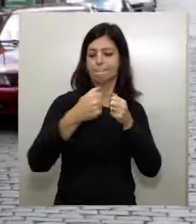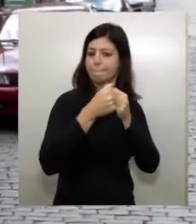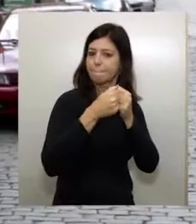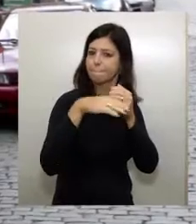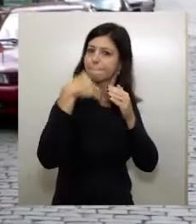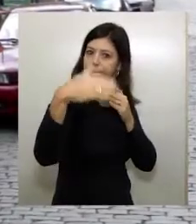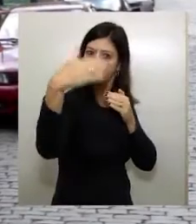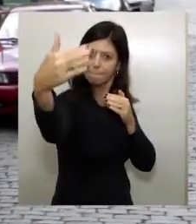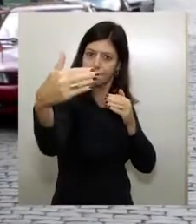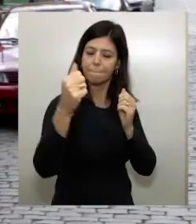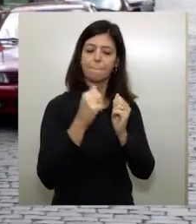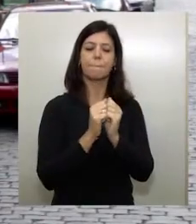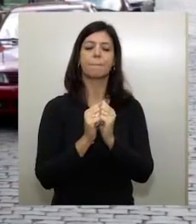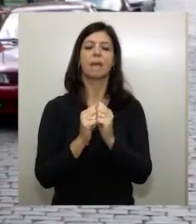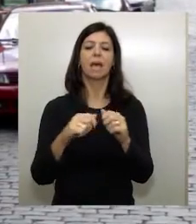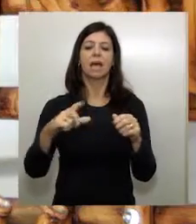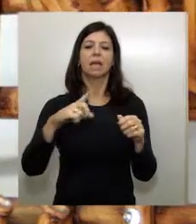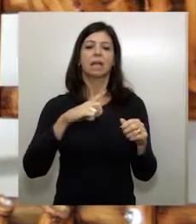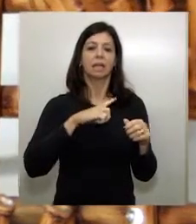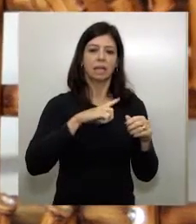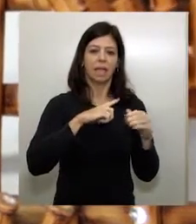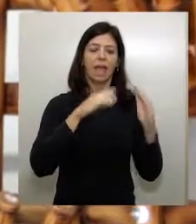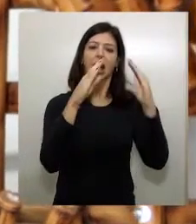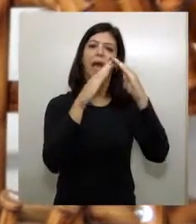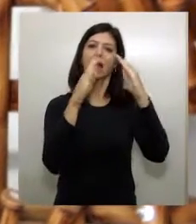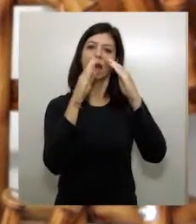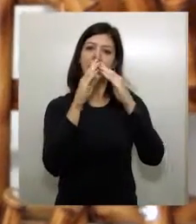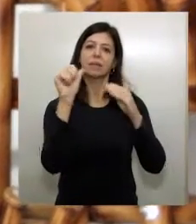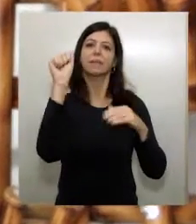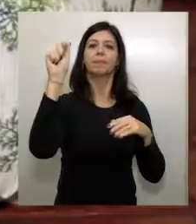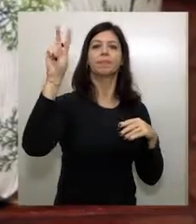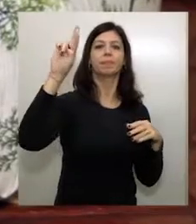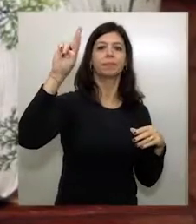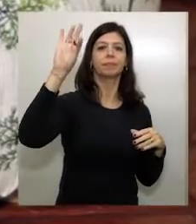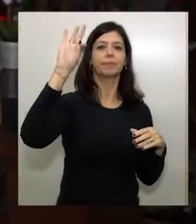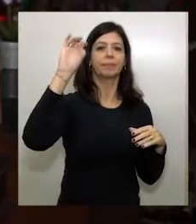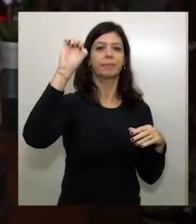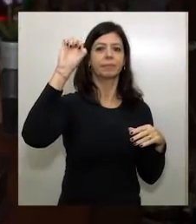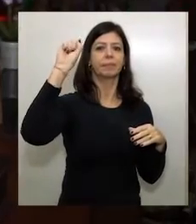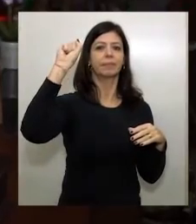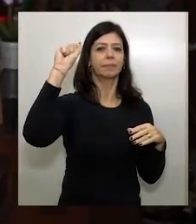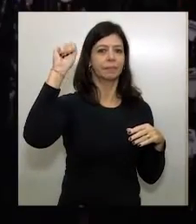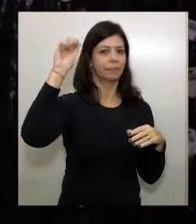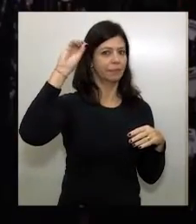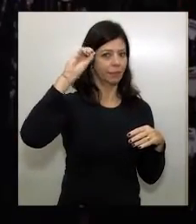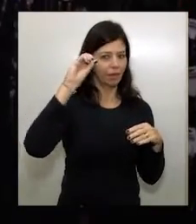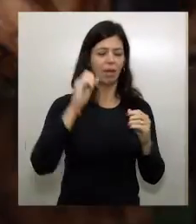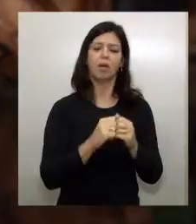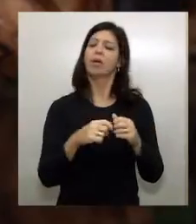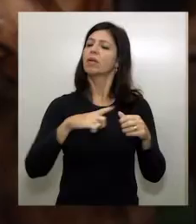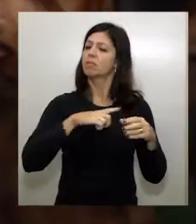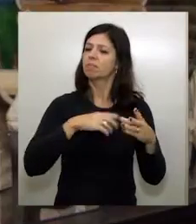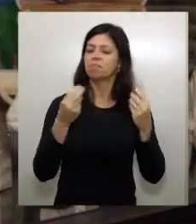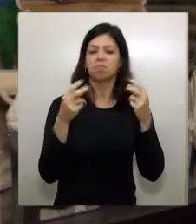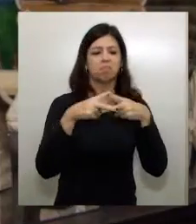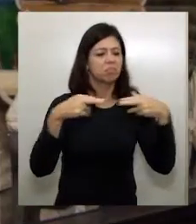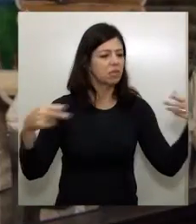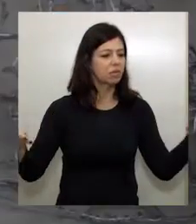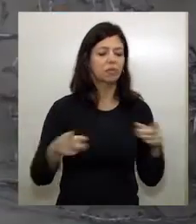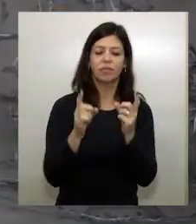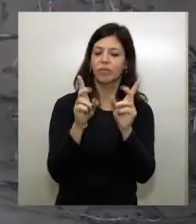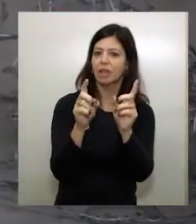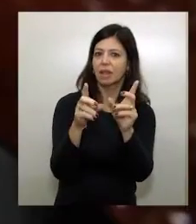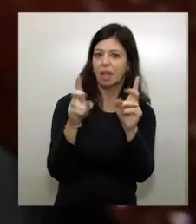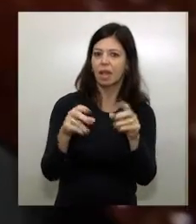fica a Casa do Artesão de Araras. Aqui é possível escolher entre centenas de peças que se transformam em belas